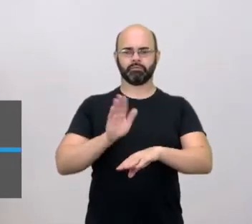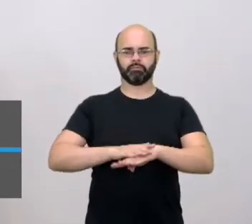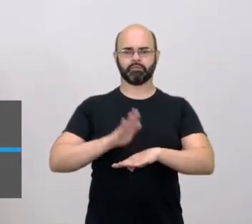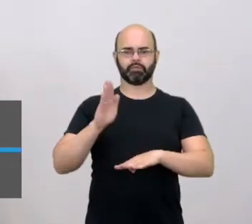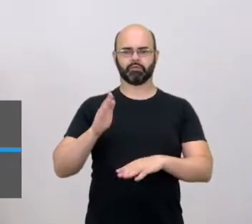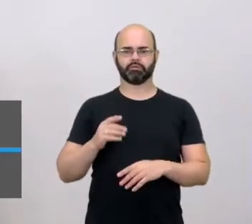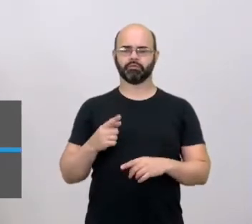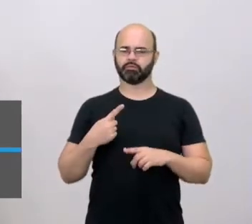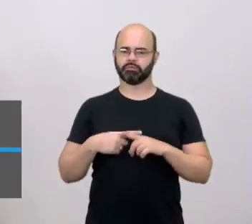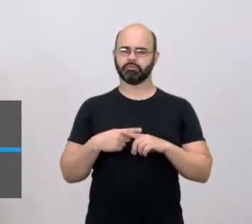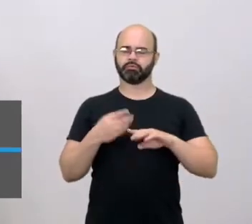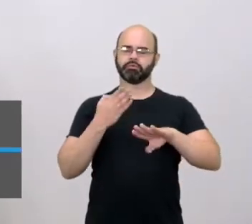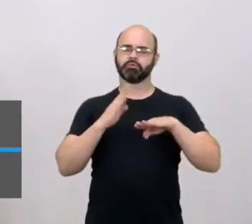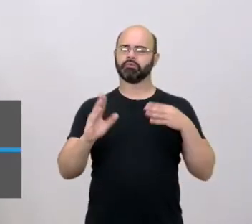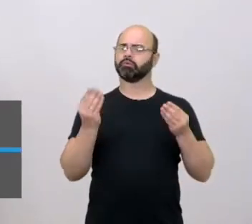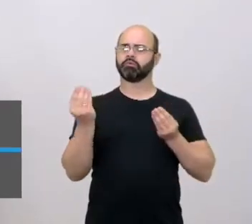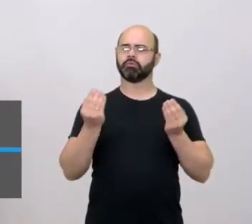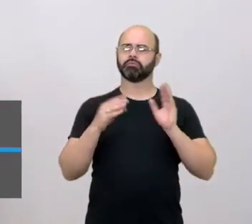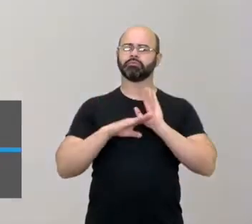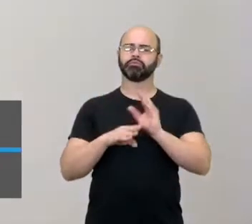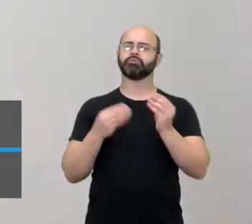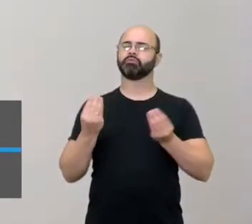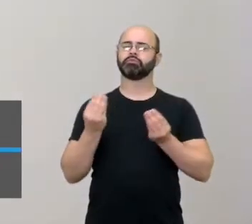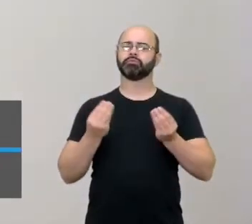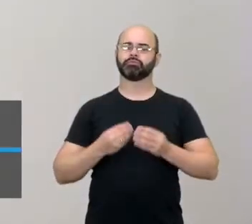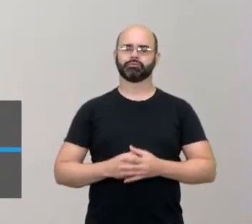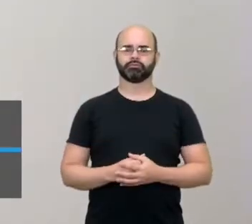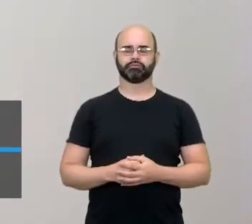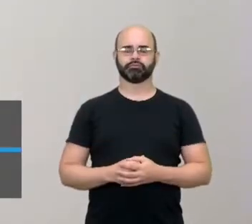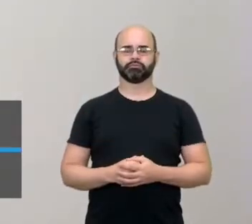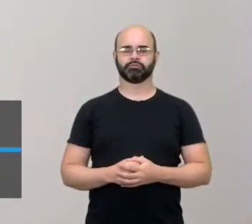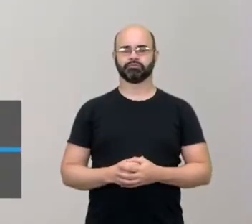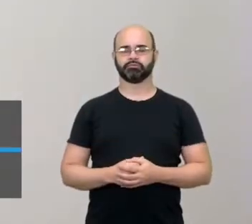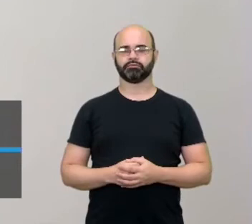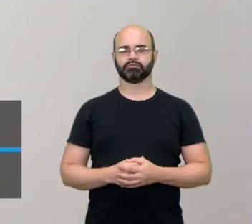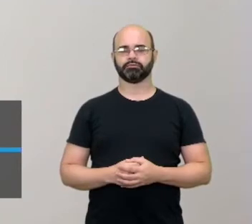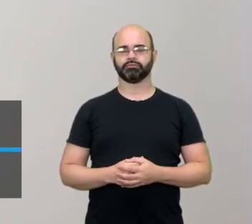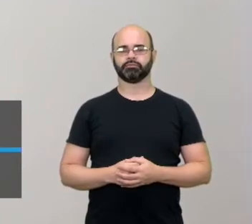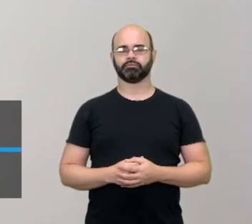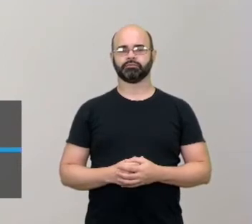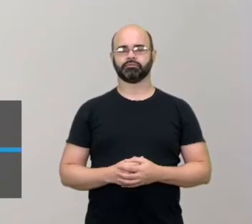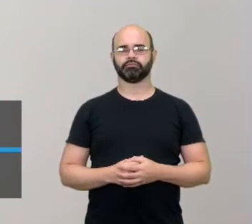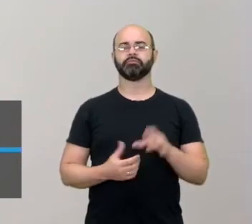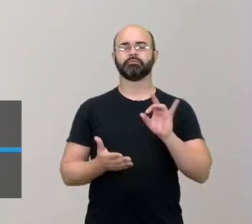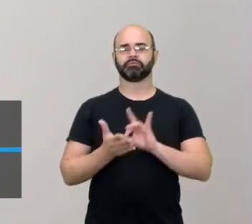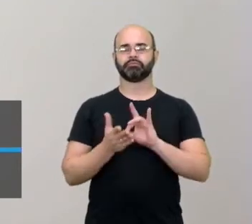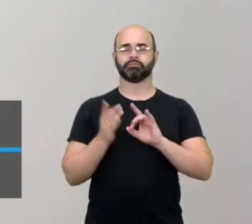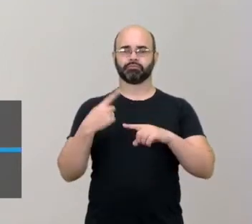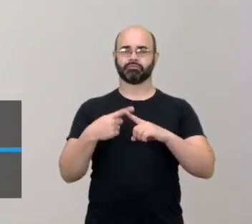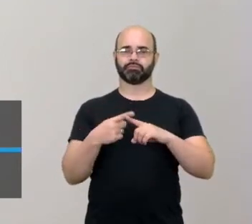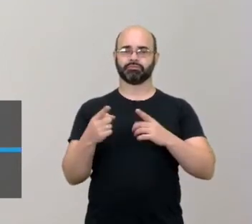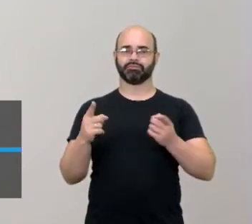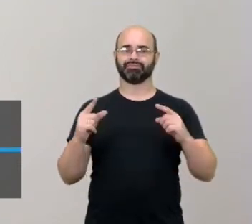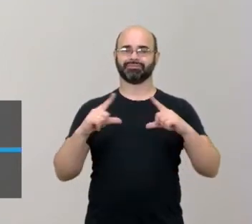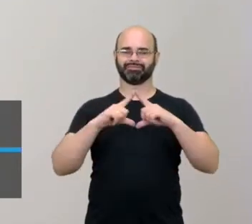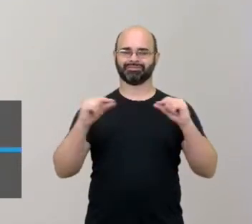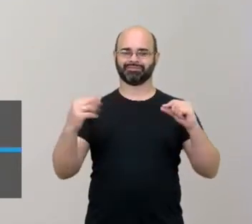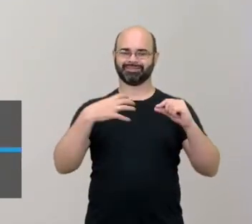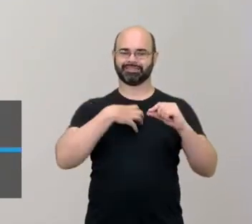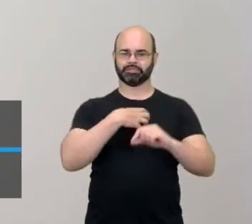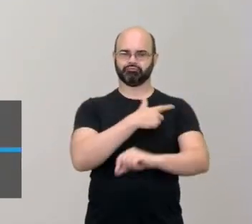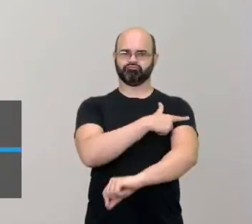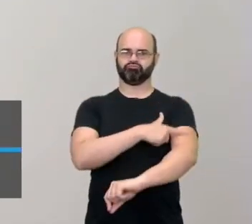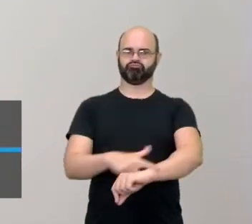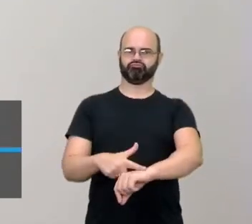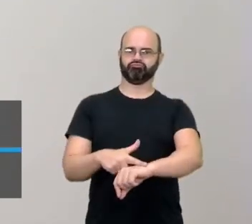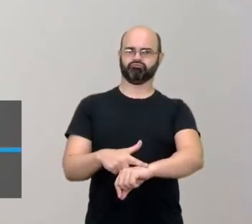contribuição do Karatê? E de que forma o Karatê traz isso? Sim, porque, como é uma arte marcial japonesa, você tem muito esse lance de disciplina,